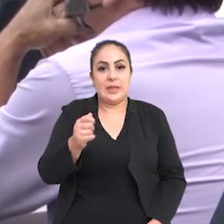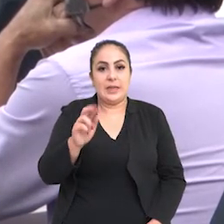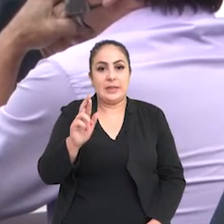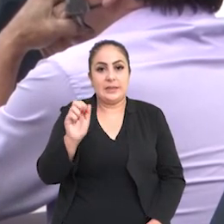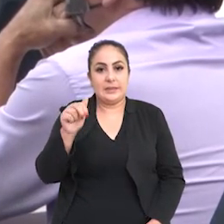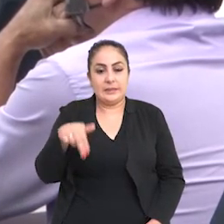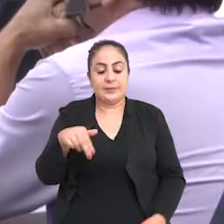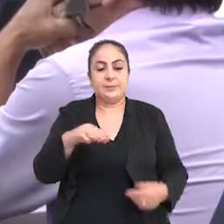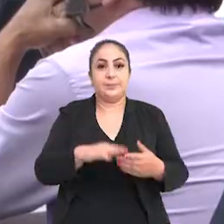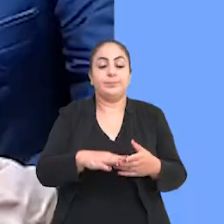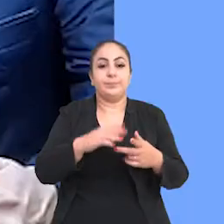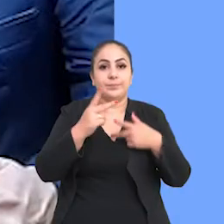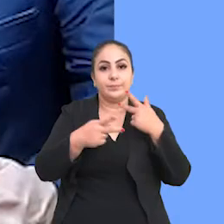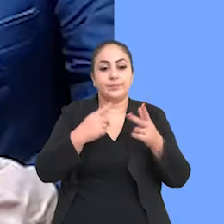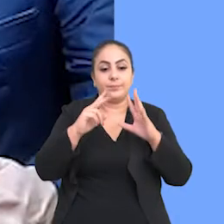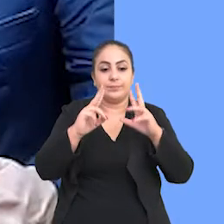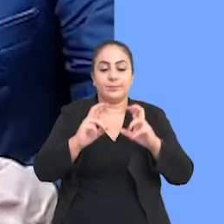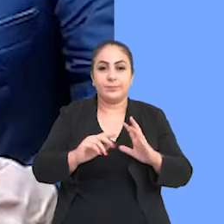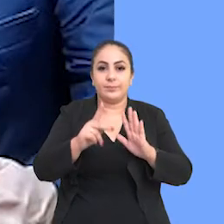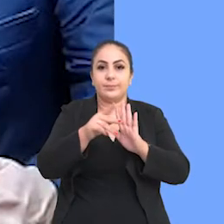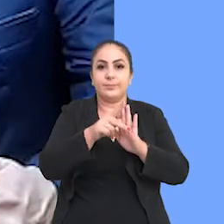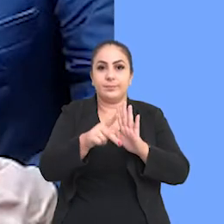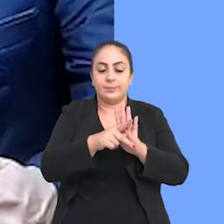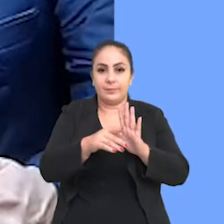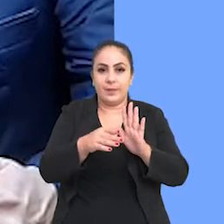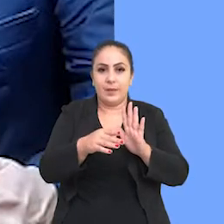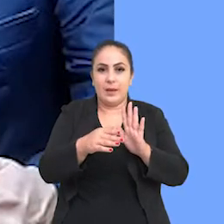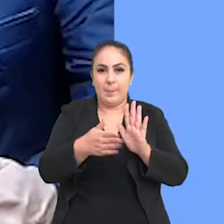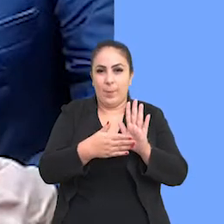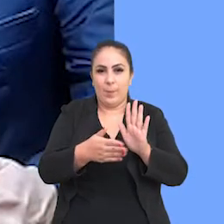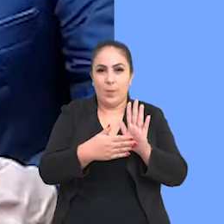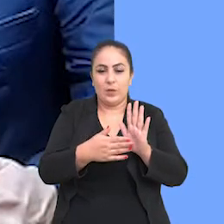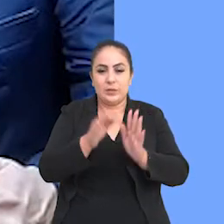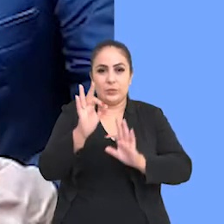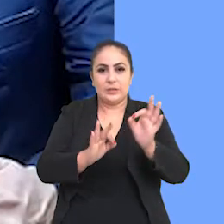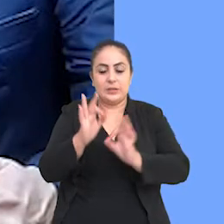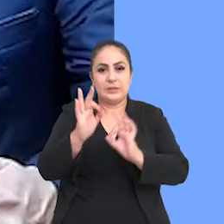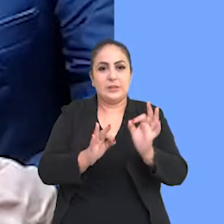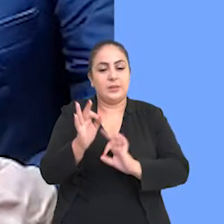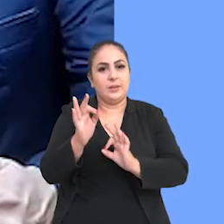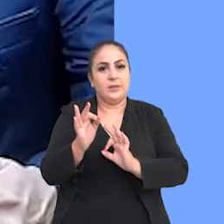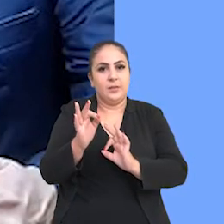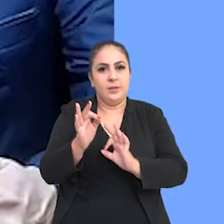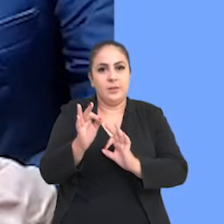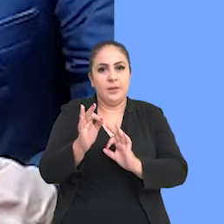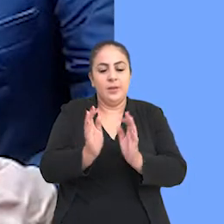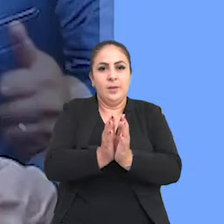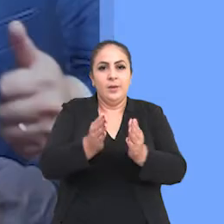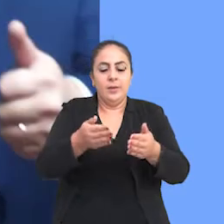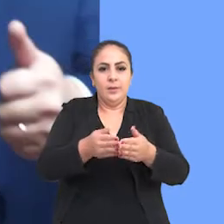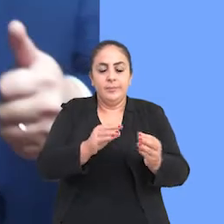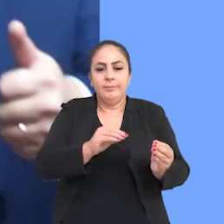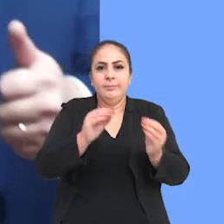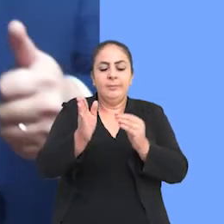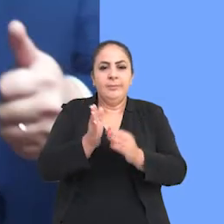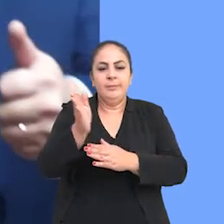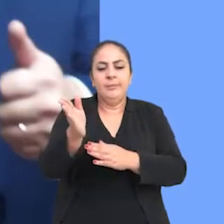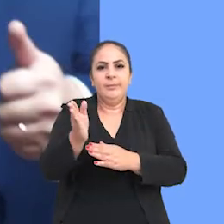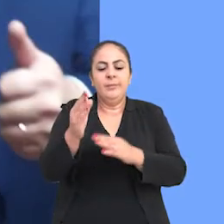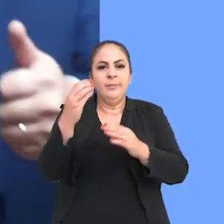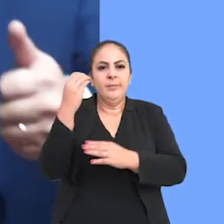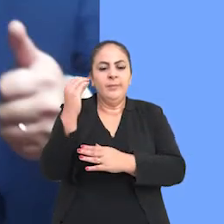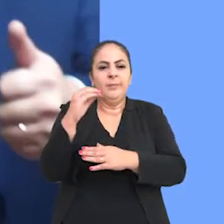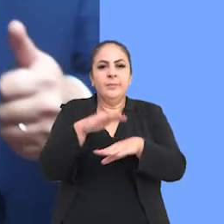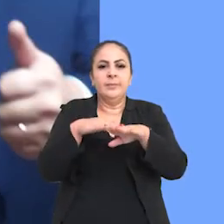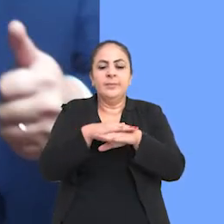Inharan Carvalho. Para tratar da proposta, eles organizaram uma comitiva local que esteve em Porto